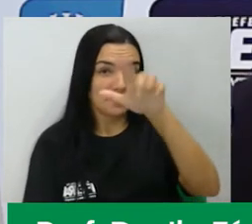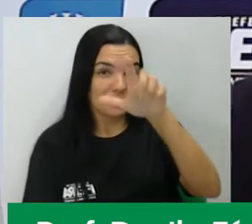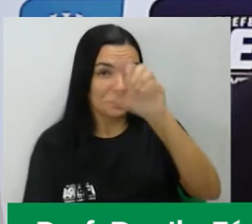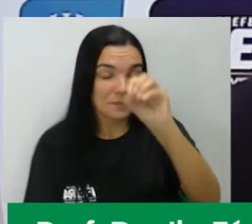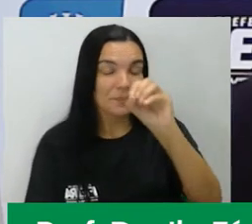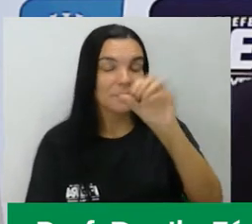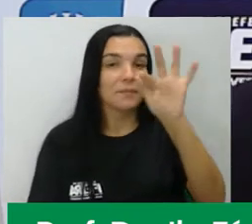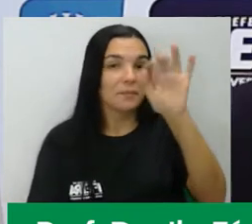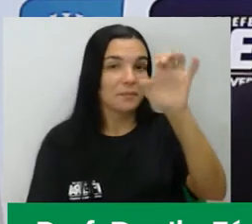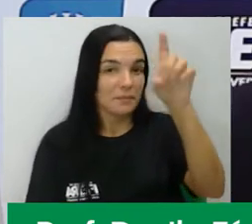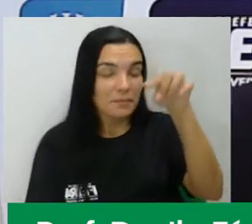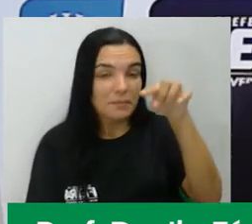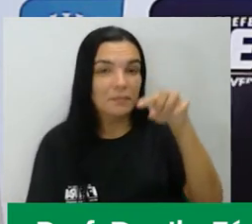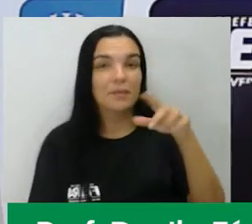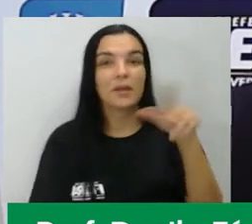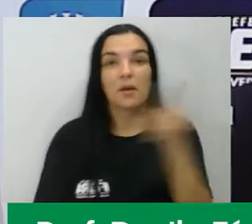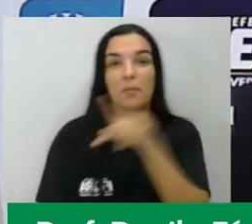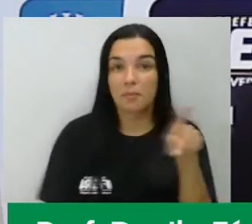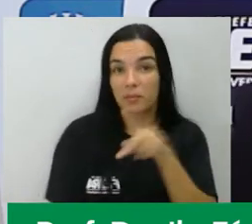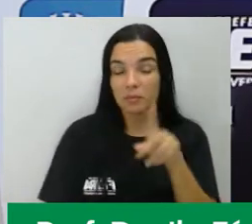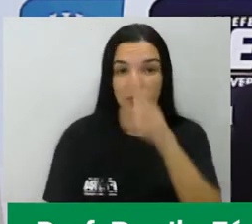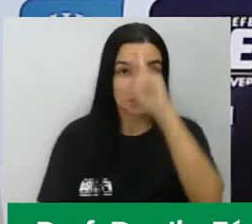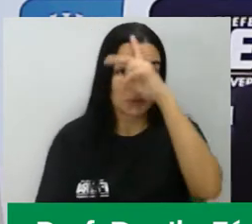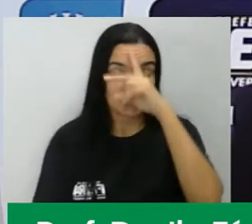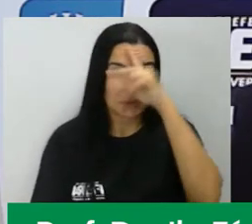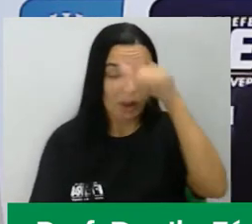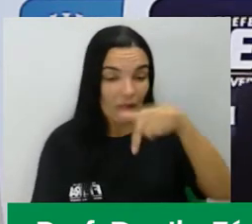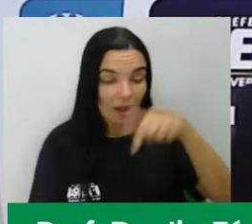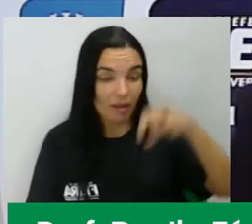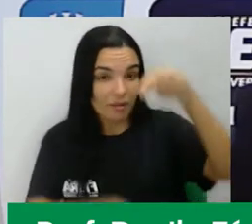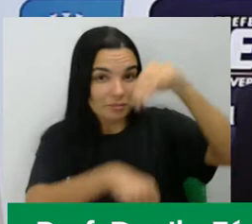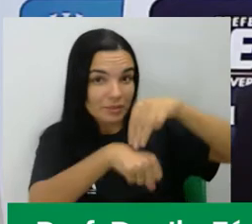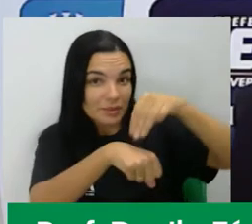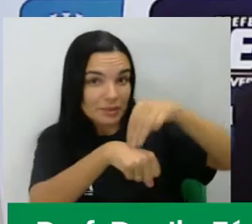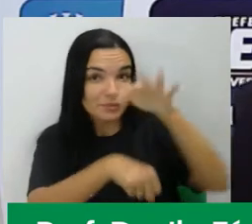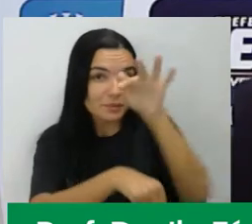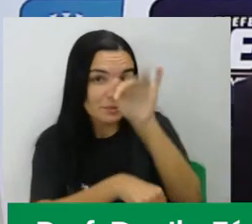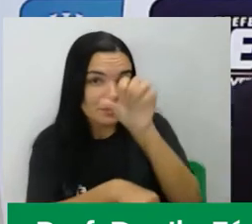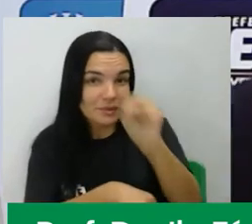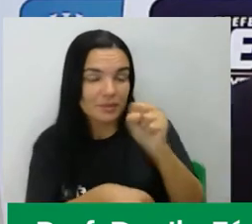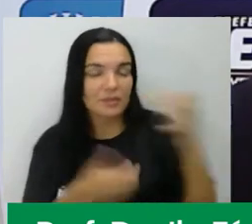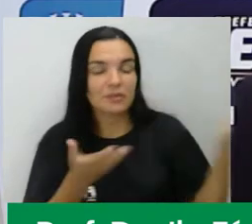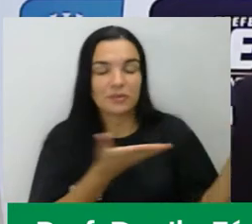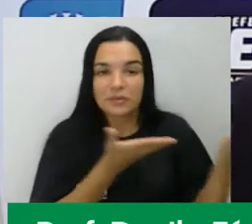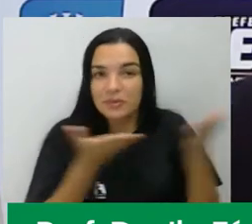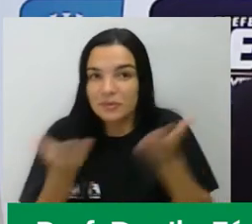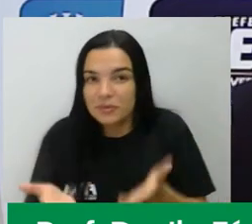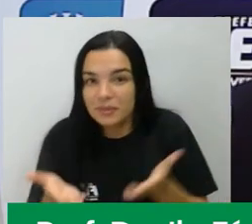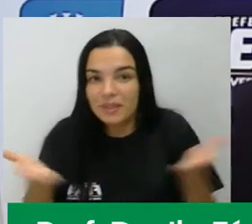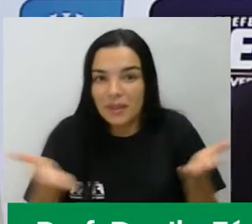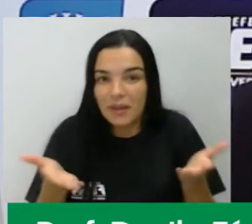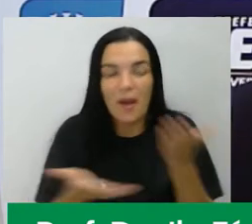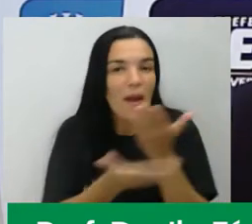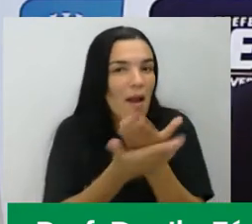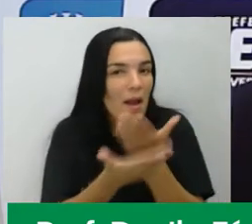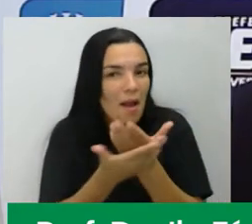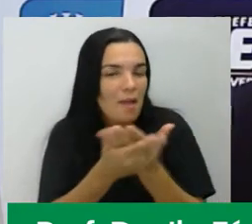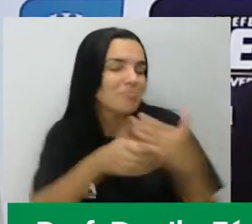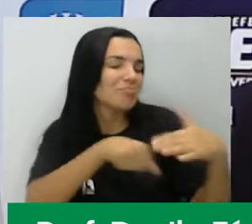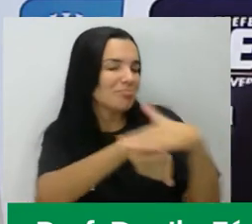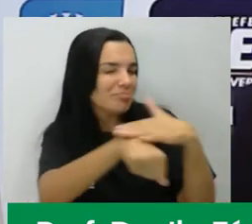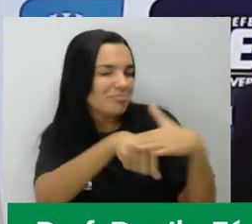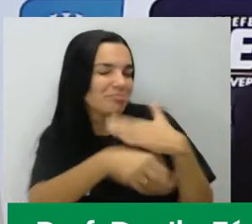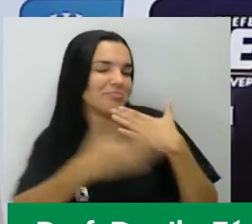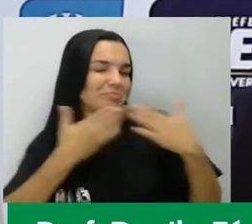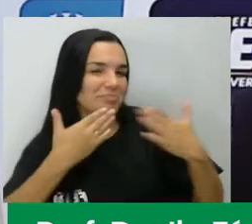Fé, sou professor de História da Rede Municipal da Criteira de Santana. Vim aqui para a